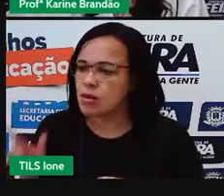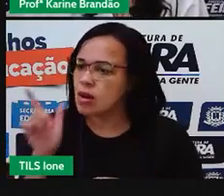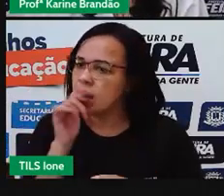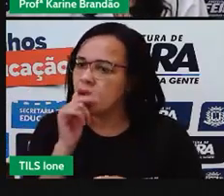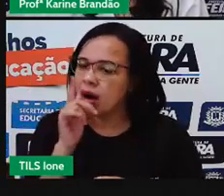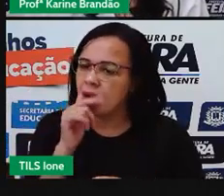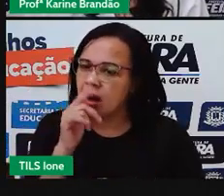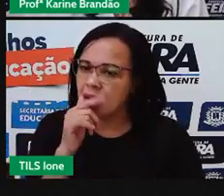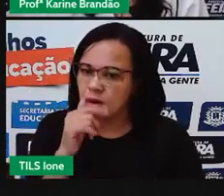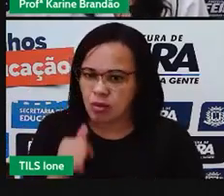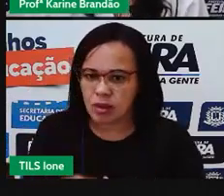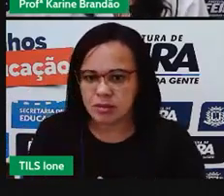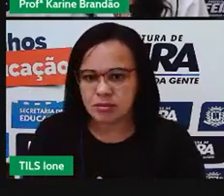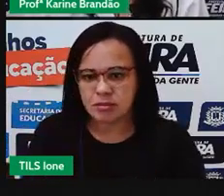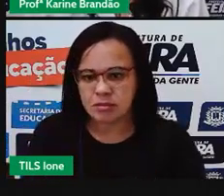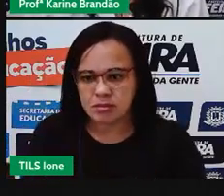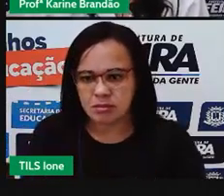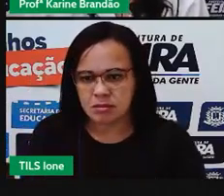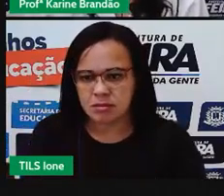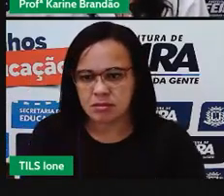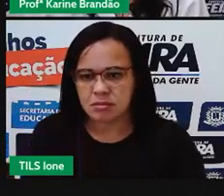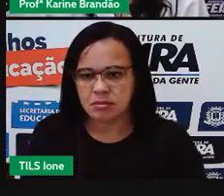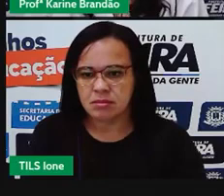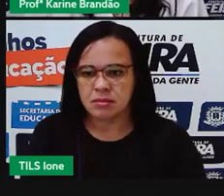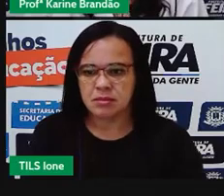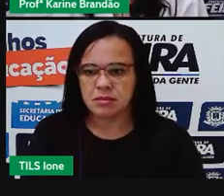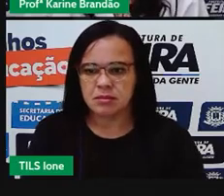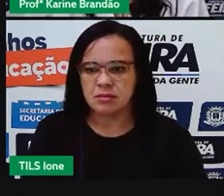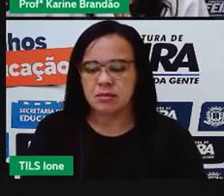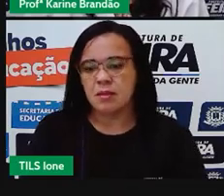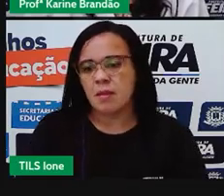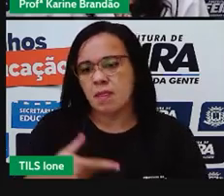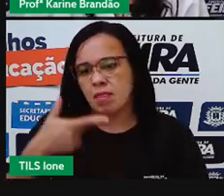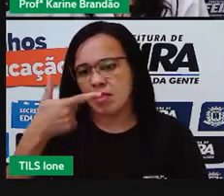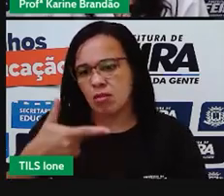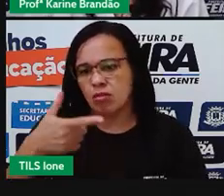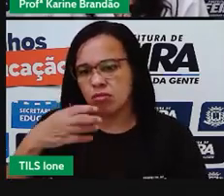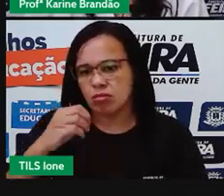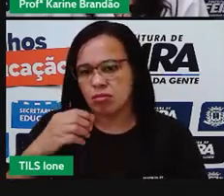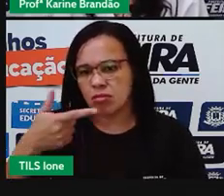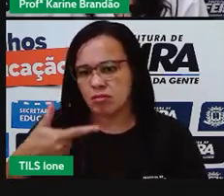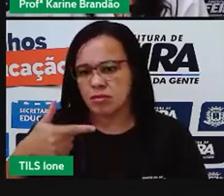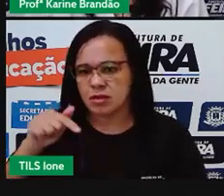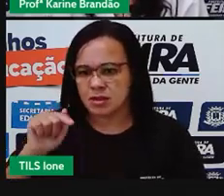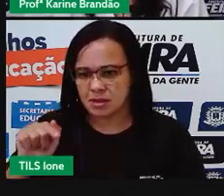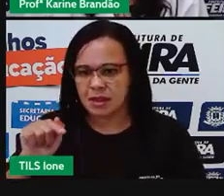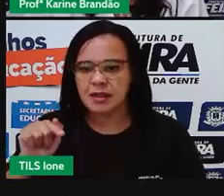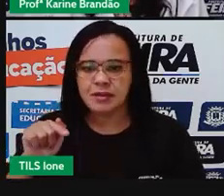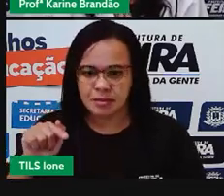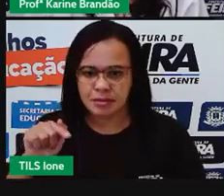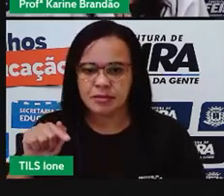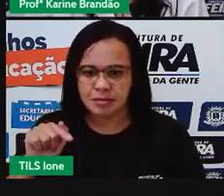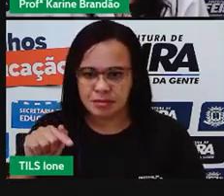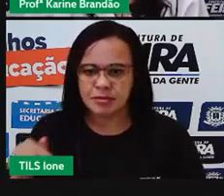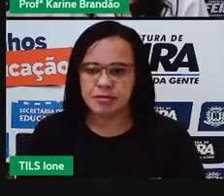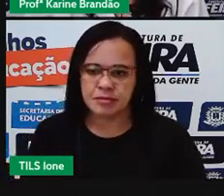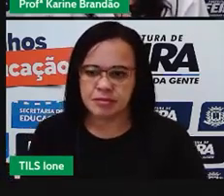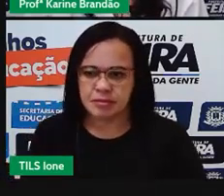Quando a gente vai para um dado global, a gente tem 9.087